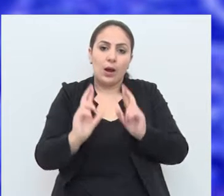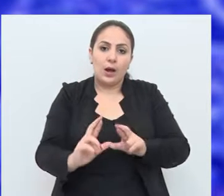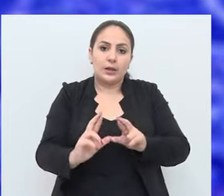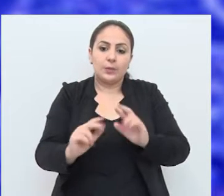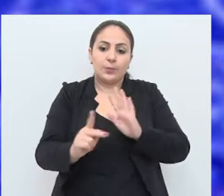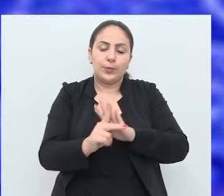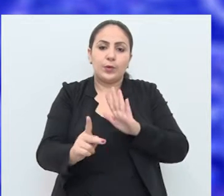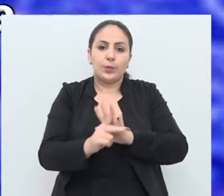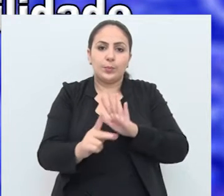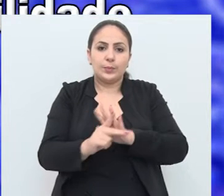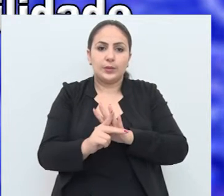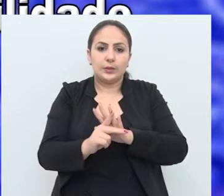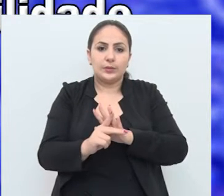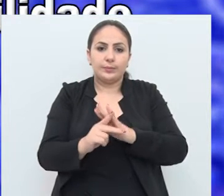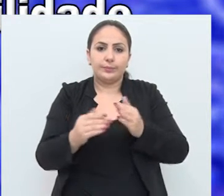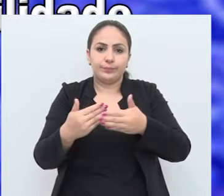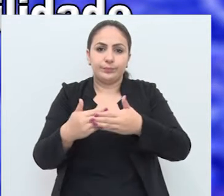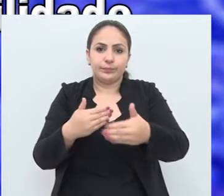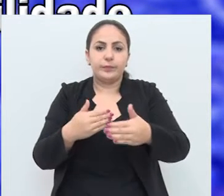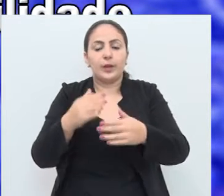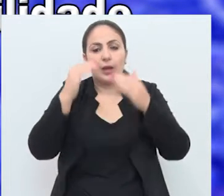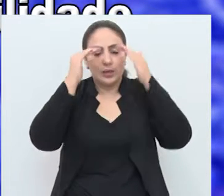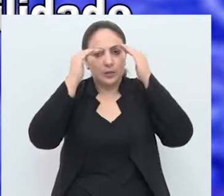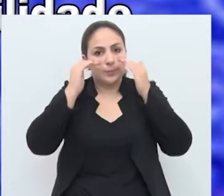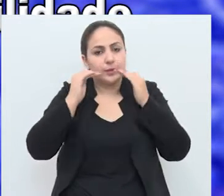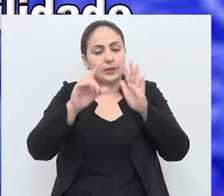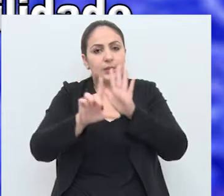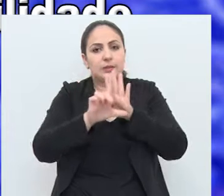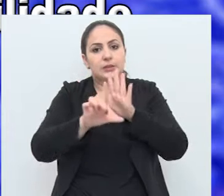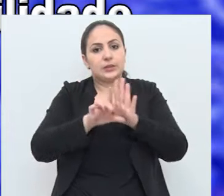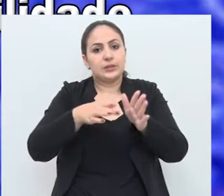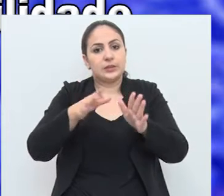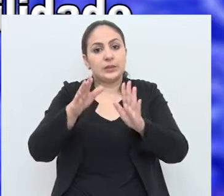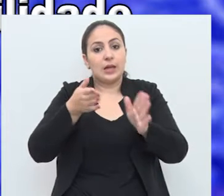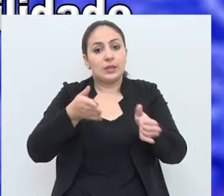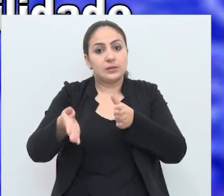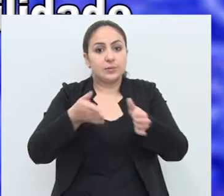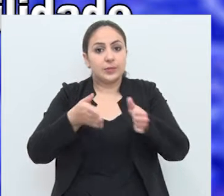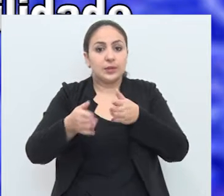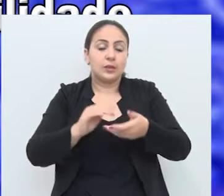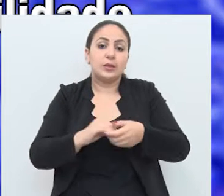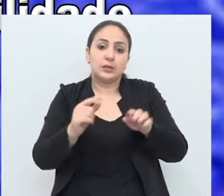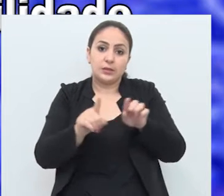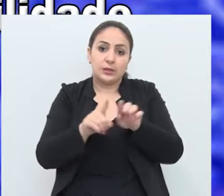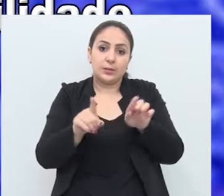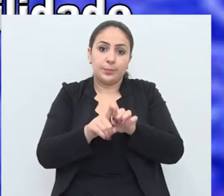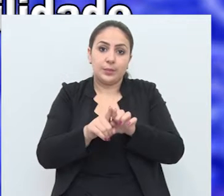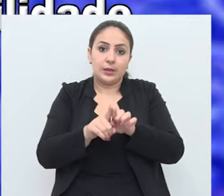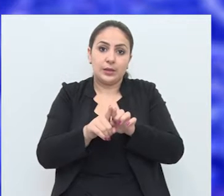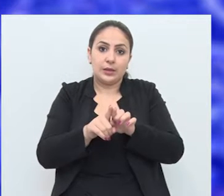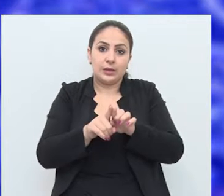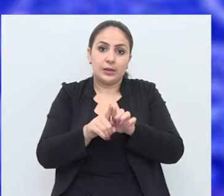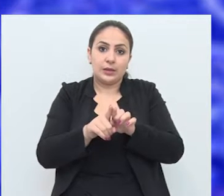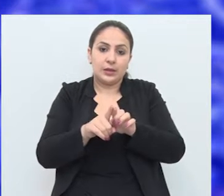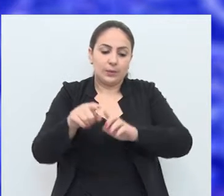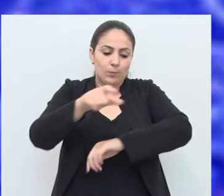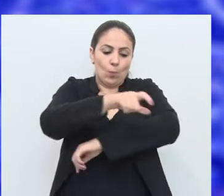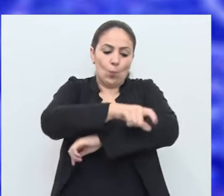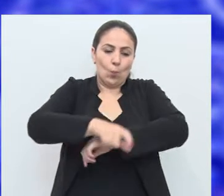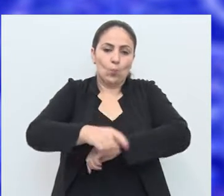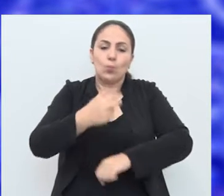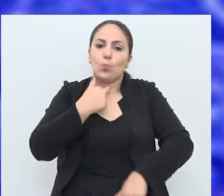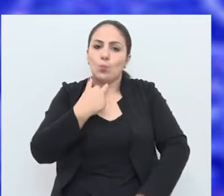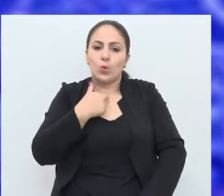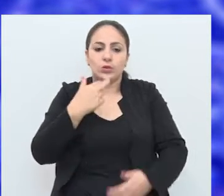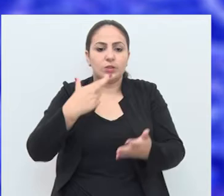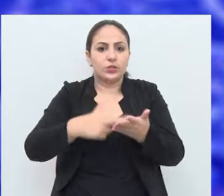alargamento viário e que respeitem as legislações de acessibilidade quanto às calçadas. Não serão